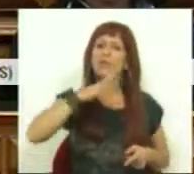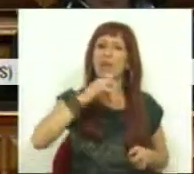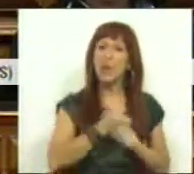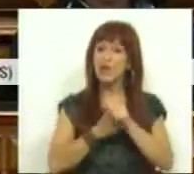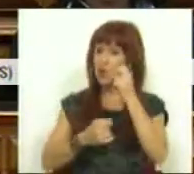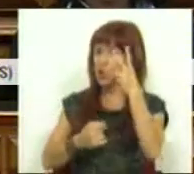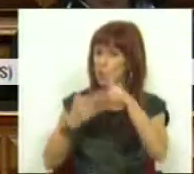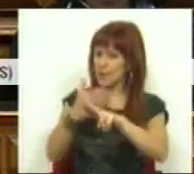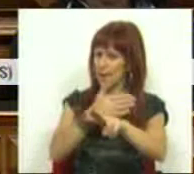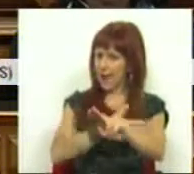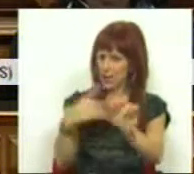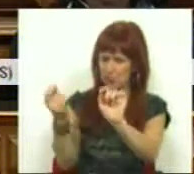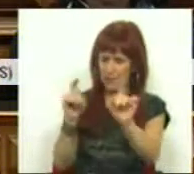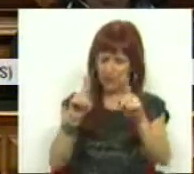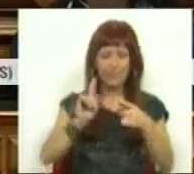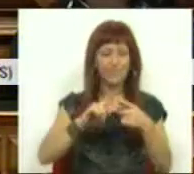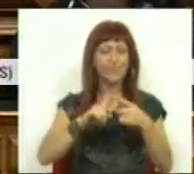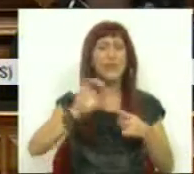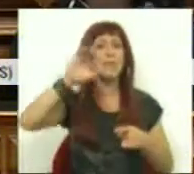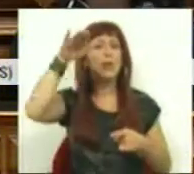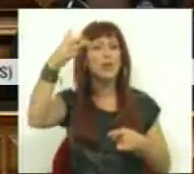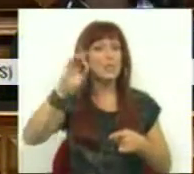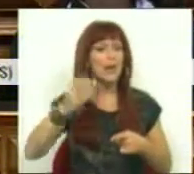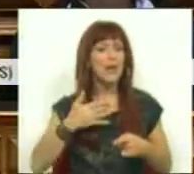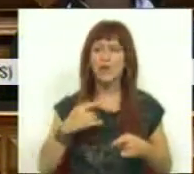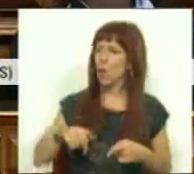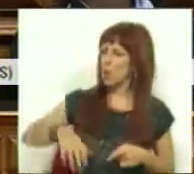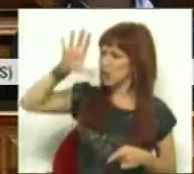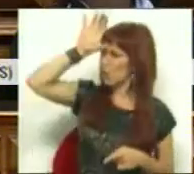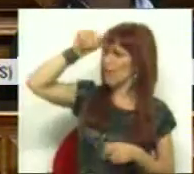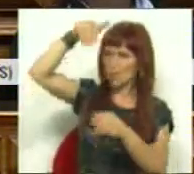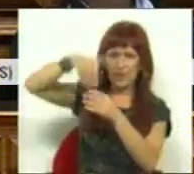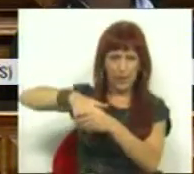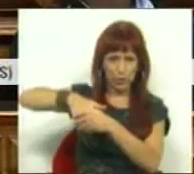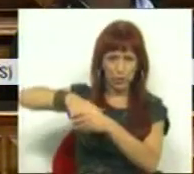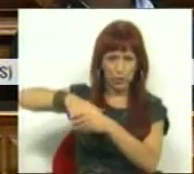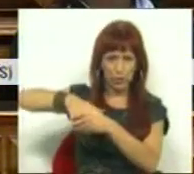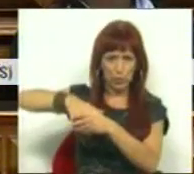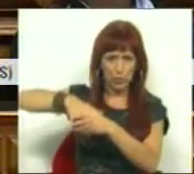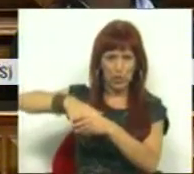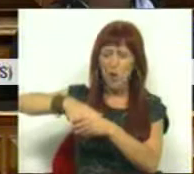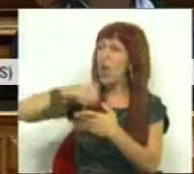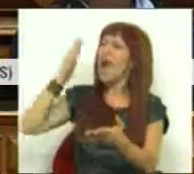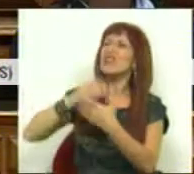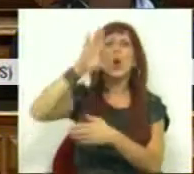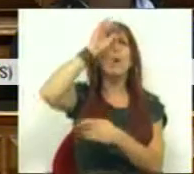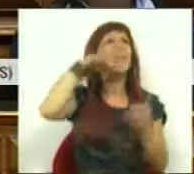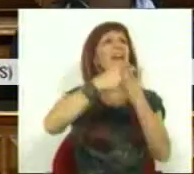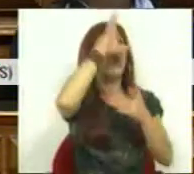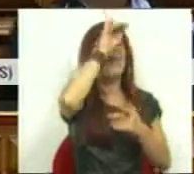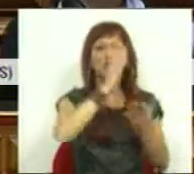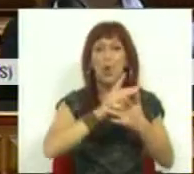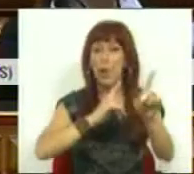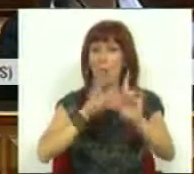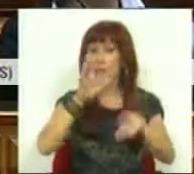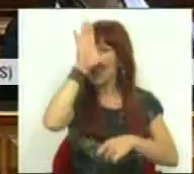duas coisas prévias a este debate. A primeira é que o PSD hoje governa. Portanto, não lhe basta recomendar ao Governo.